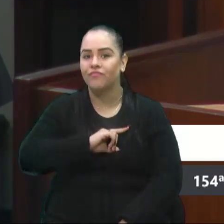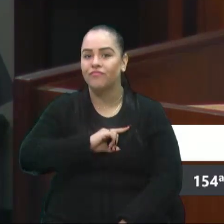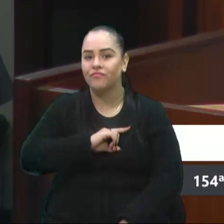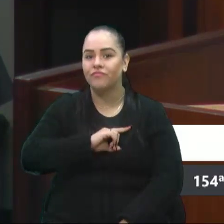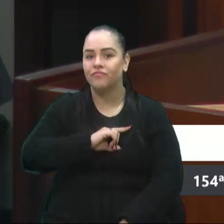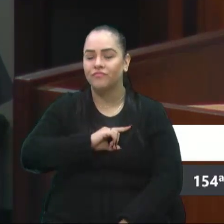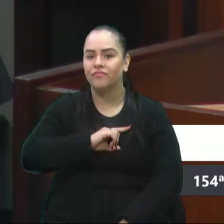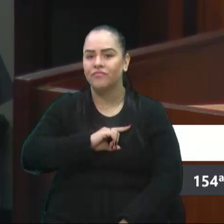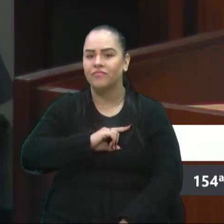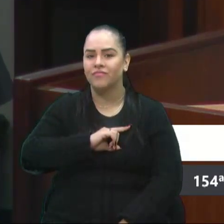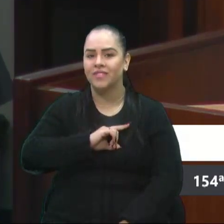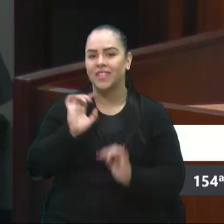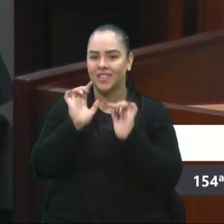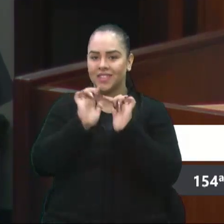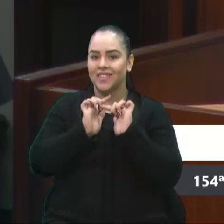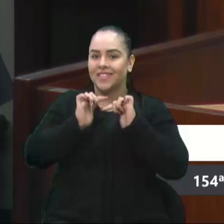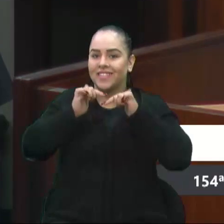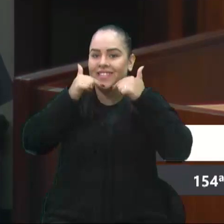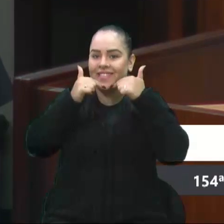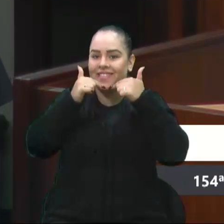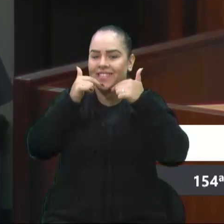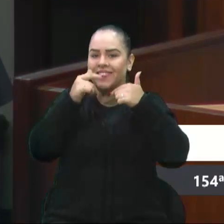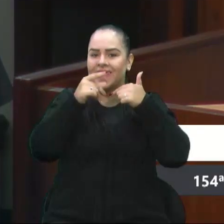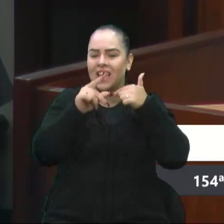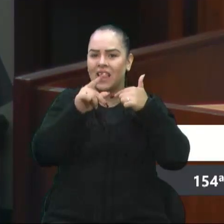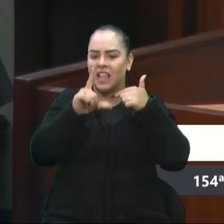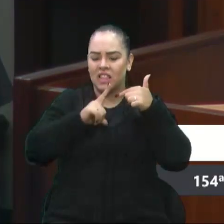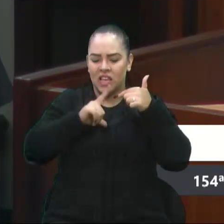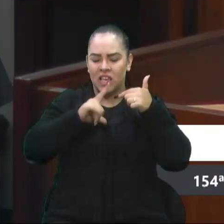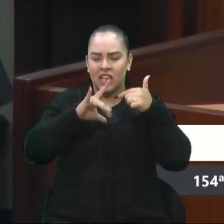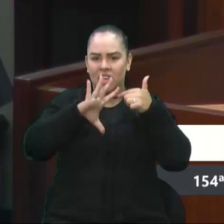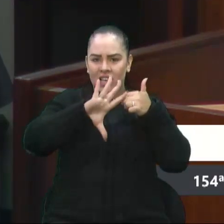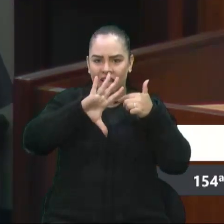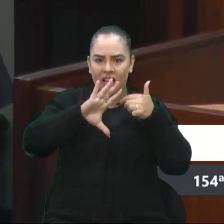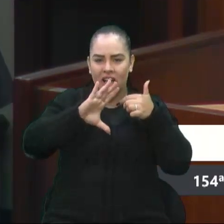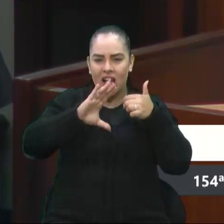para nós que através de sorriso maculava muita tristeza?